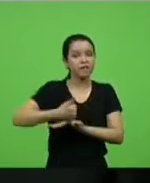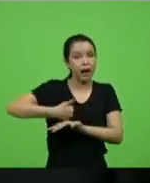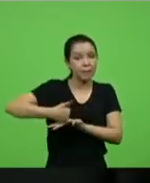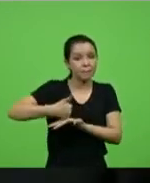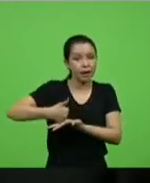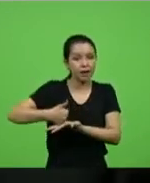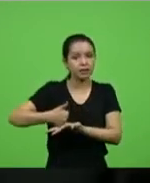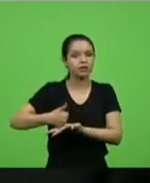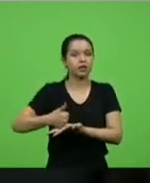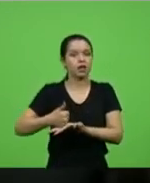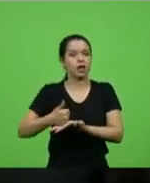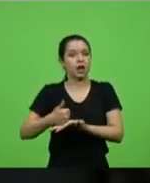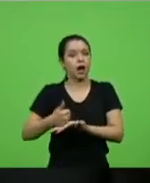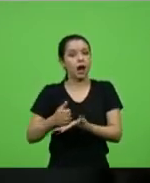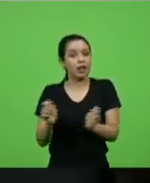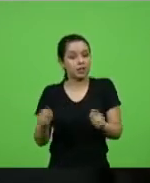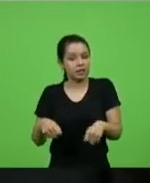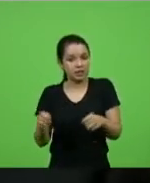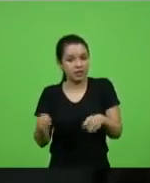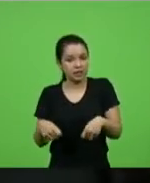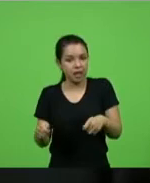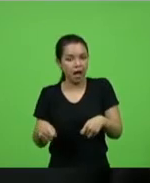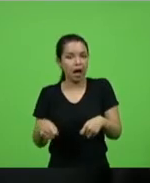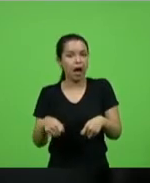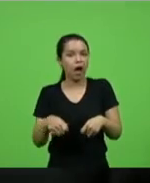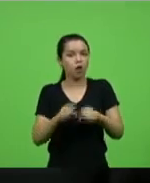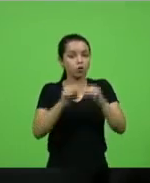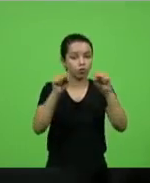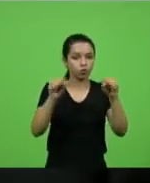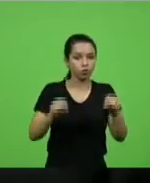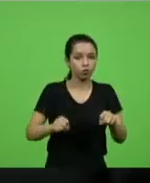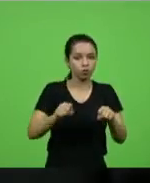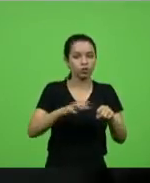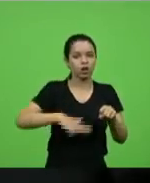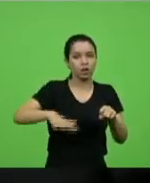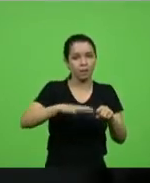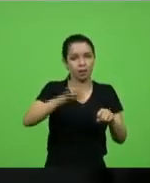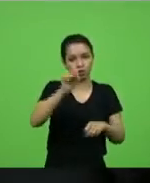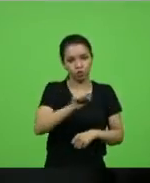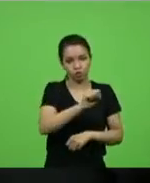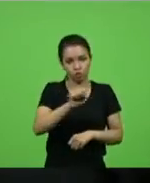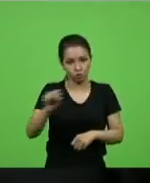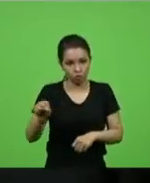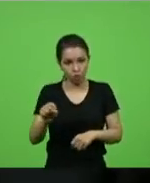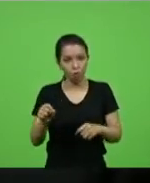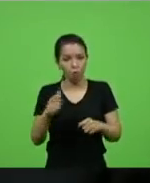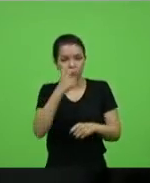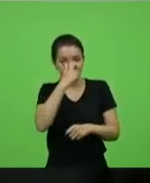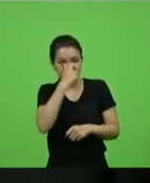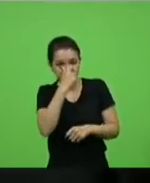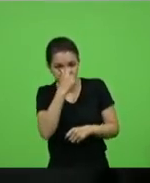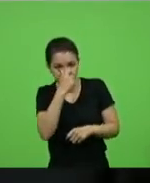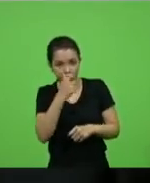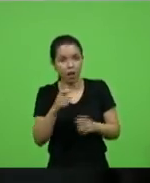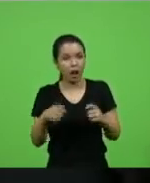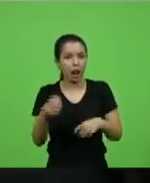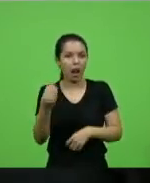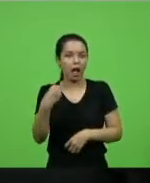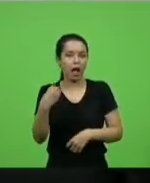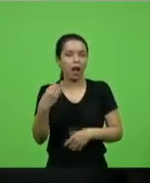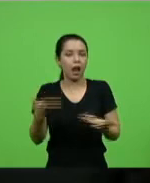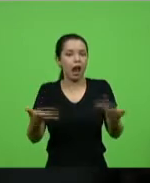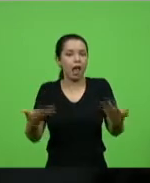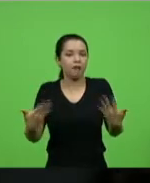sistema único de saúde contribuindo ainda mais para a imunização do nosso povo. eu sei que nesse momento as compras estão